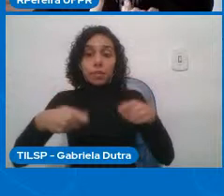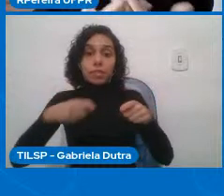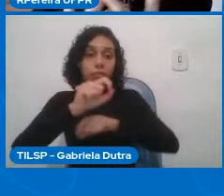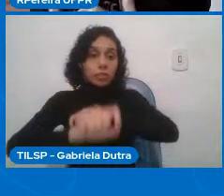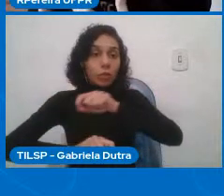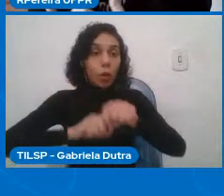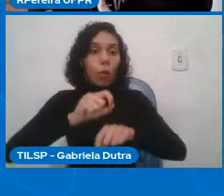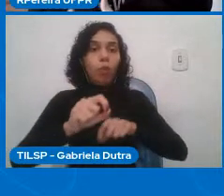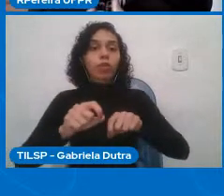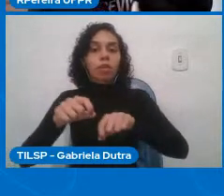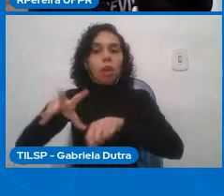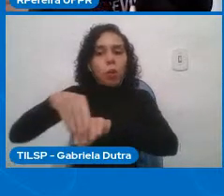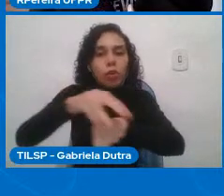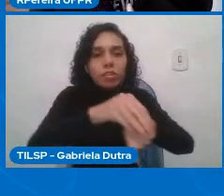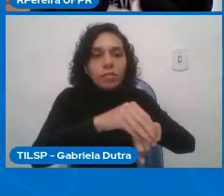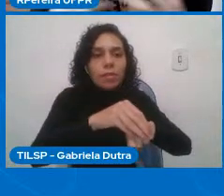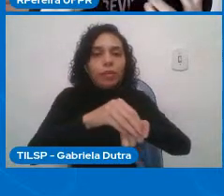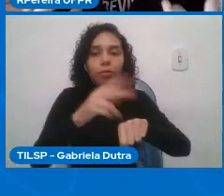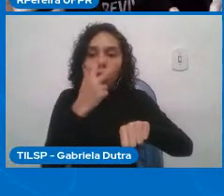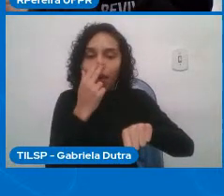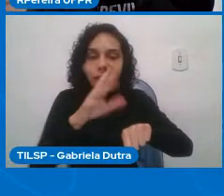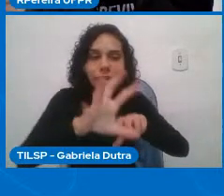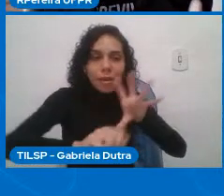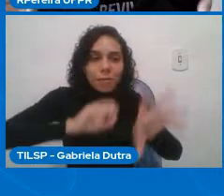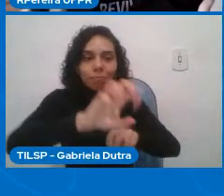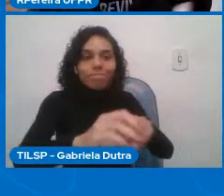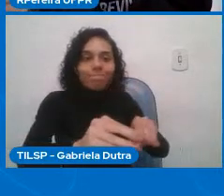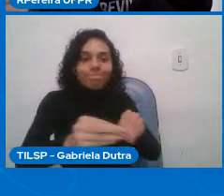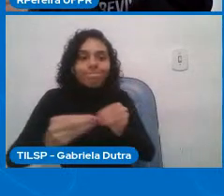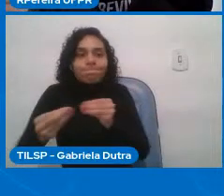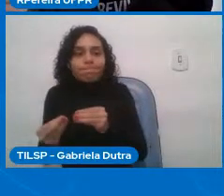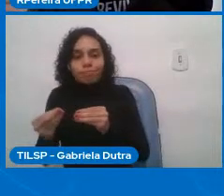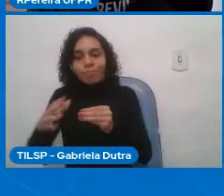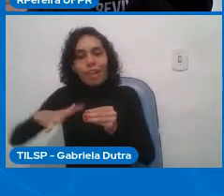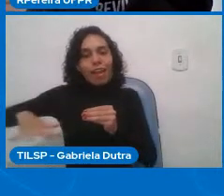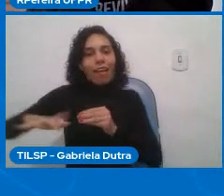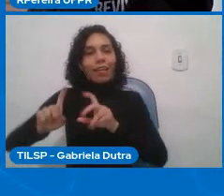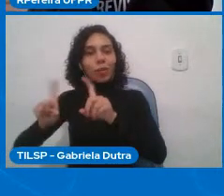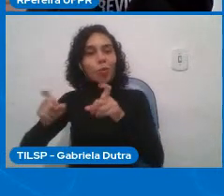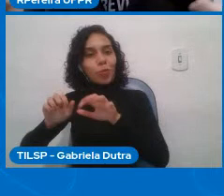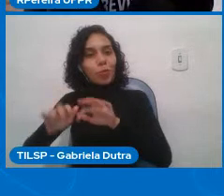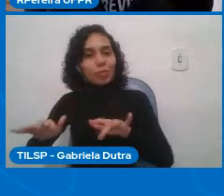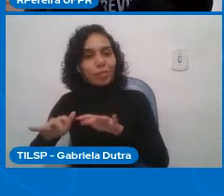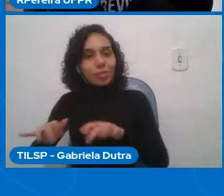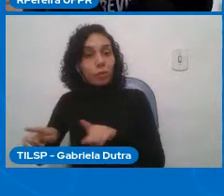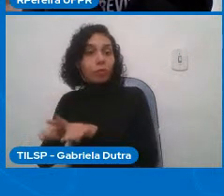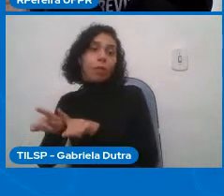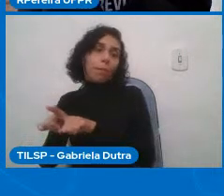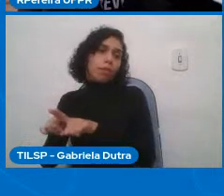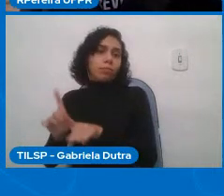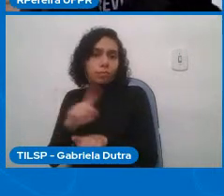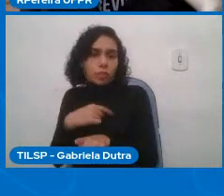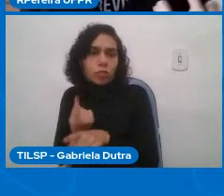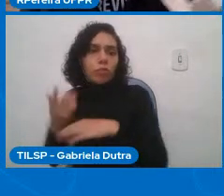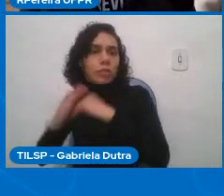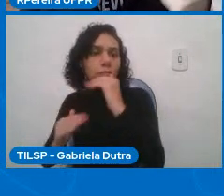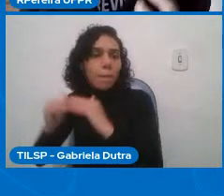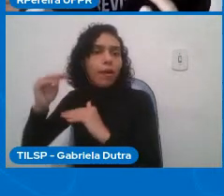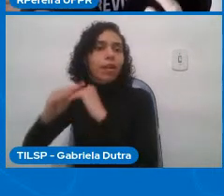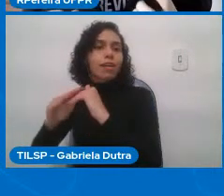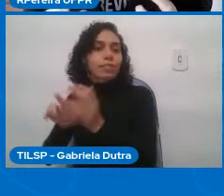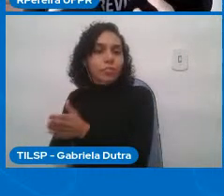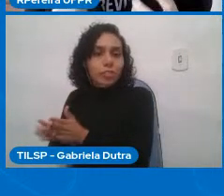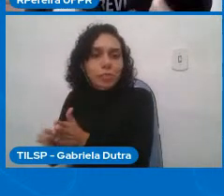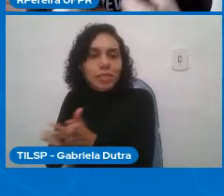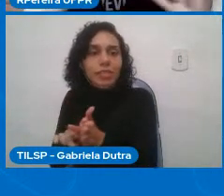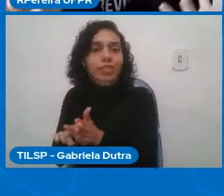na nossa formação em computação ou nas nossas práticas nas nossas pesquisas por exemplo como é que eu